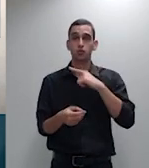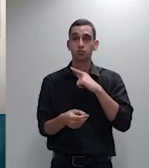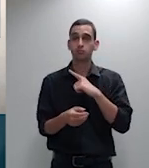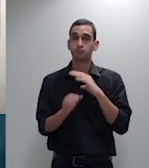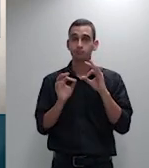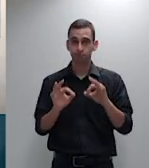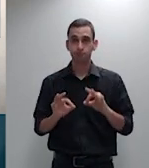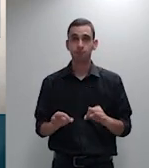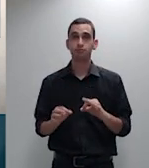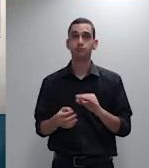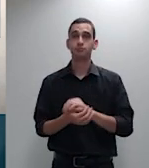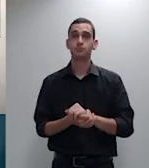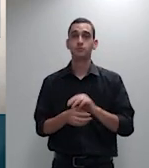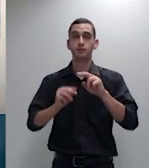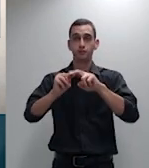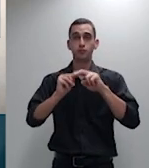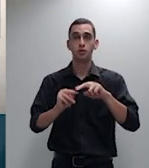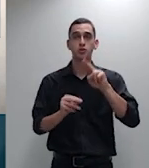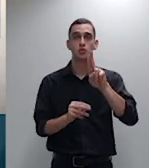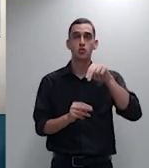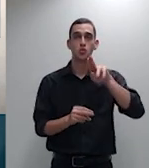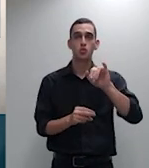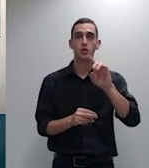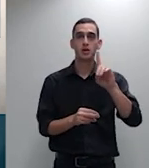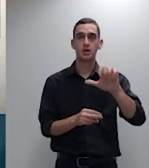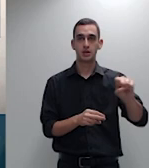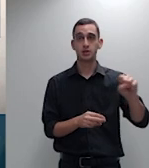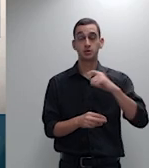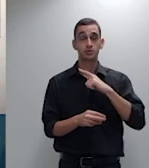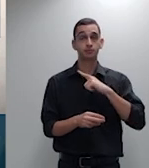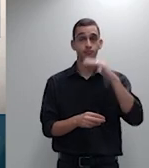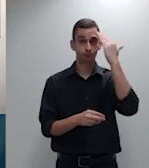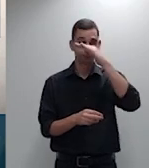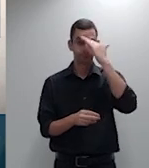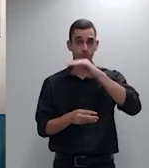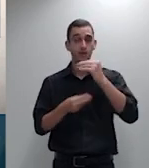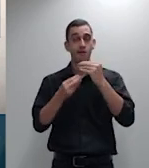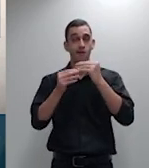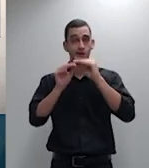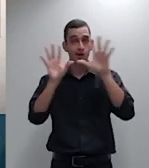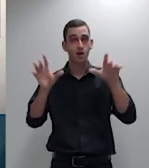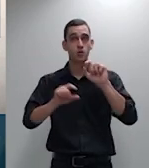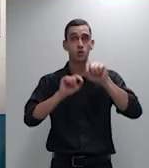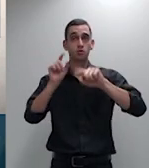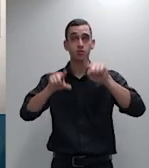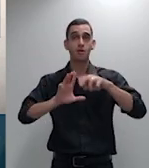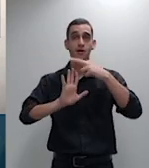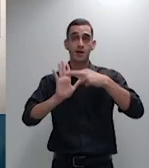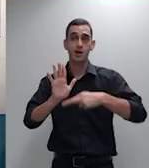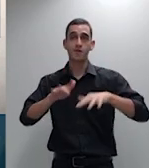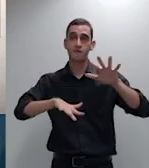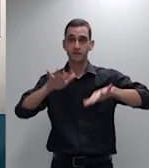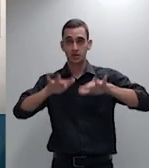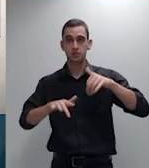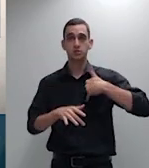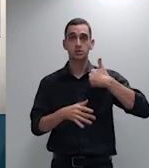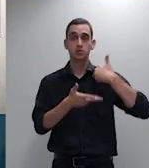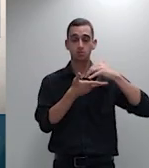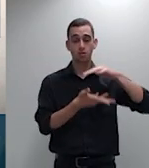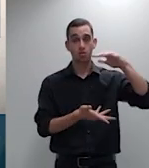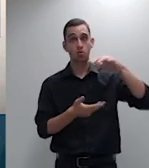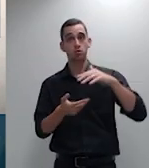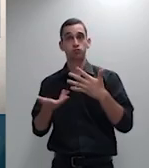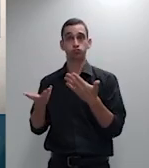Unidas entende que se faz a observância da regra de variação de faixa etária em conformidade inclusive dos